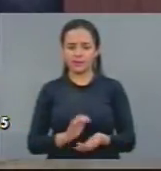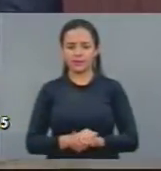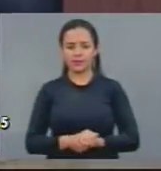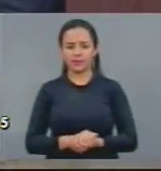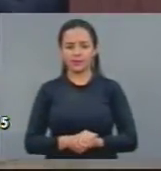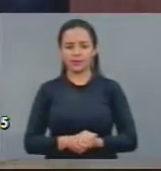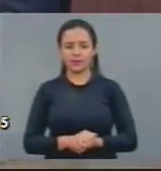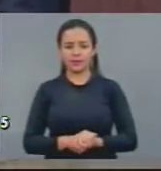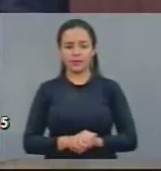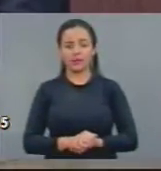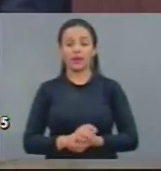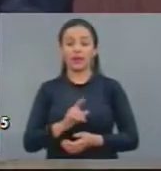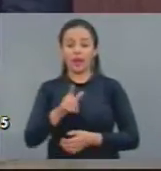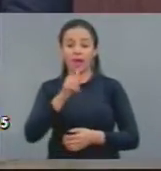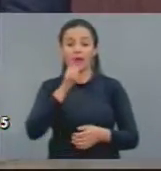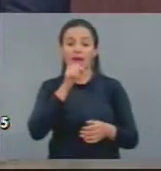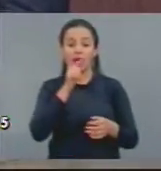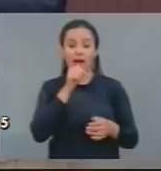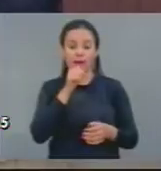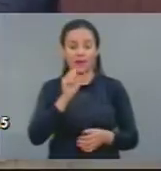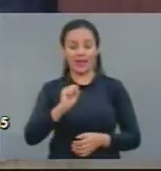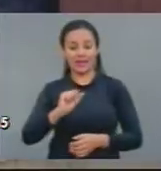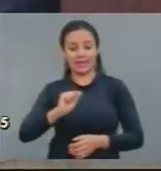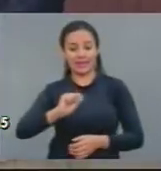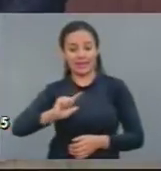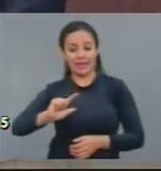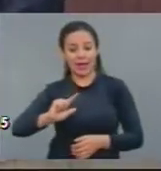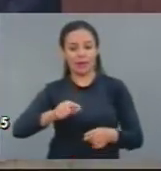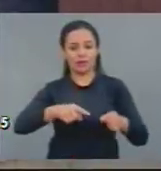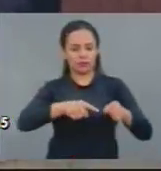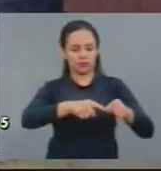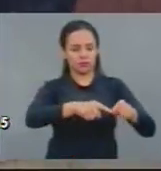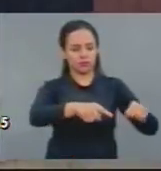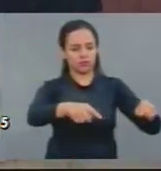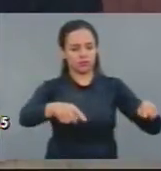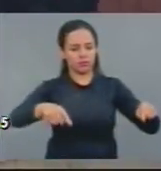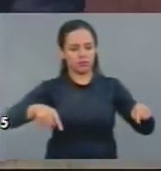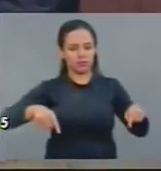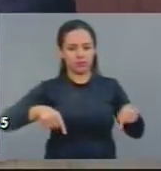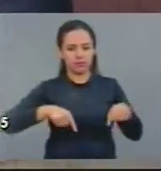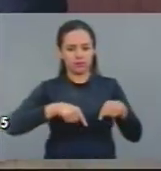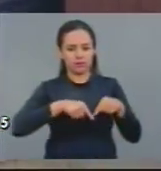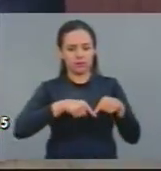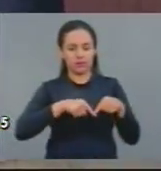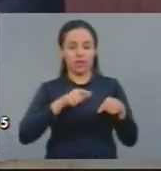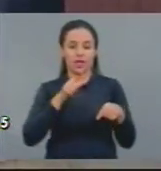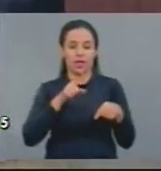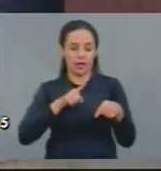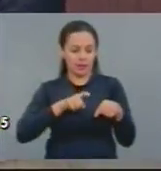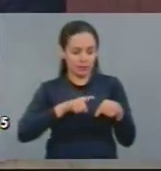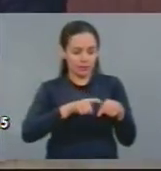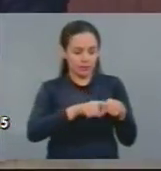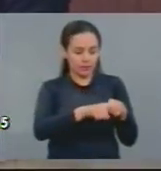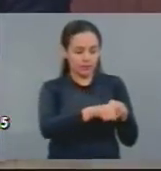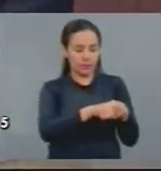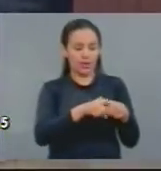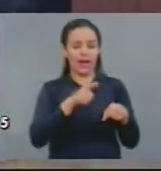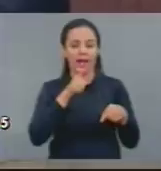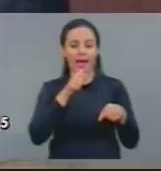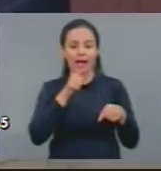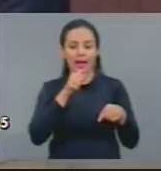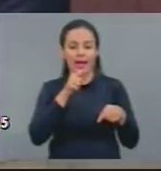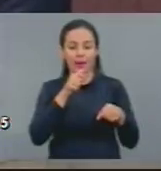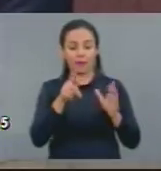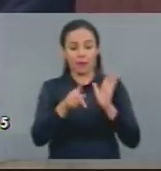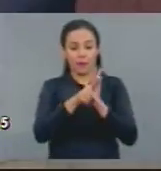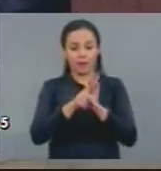ambientalmente discutível no mundo inteiro. Camarão e água doce, no